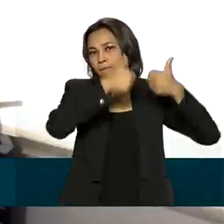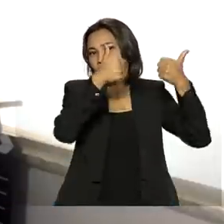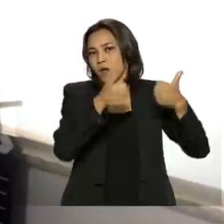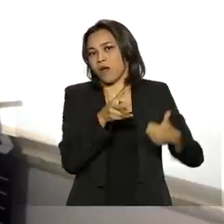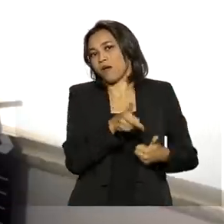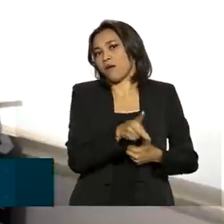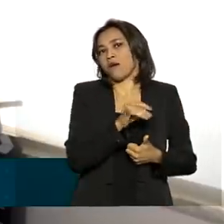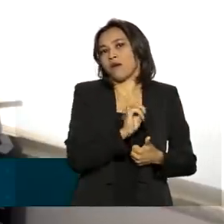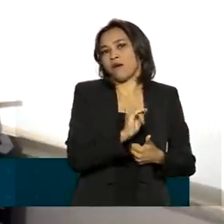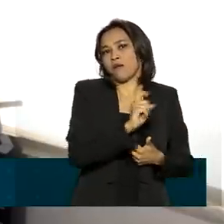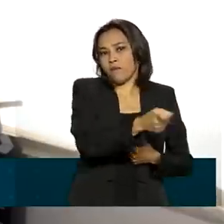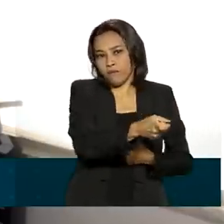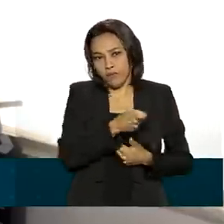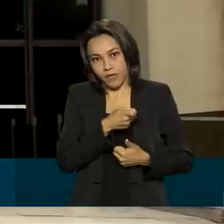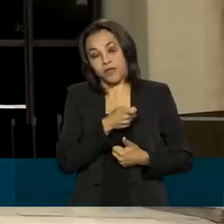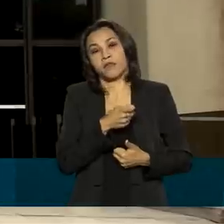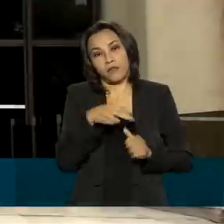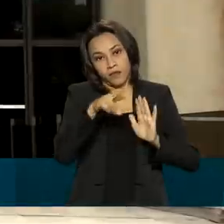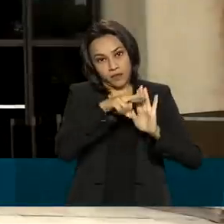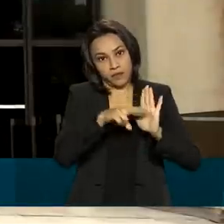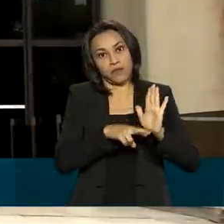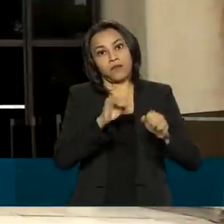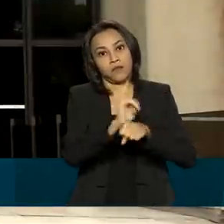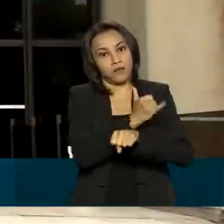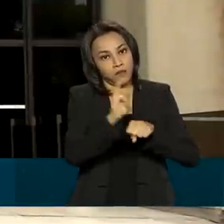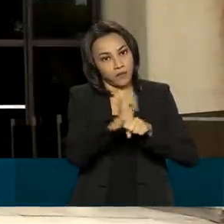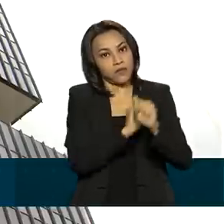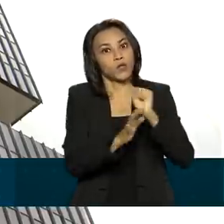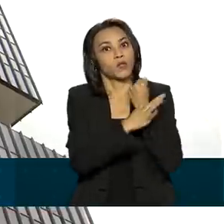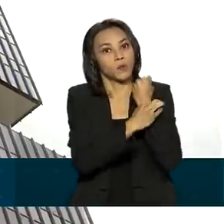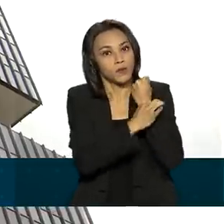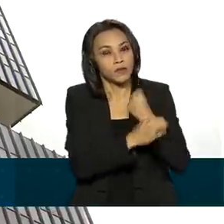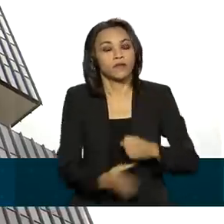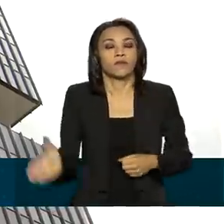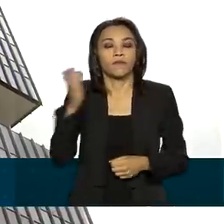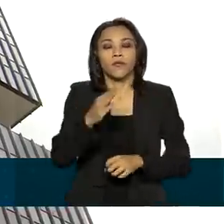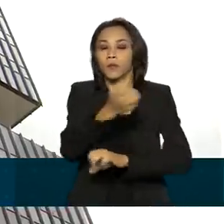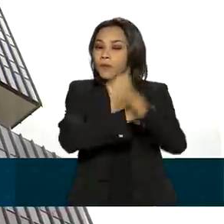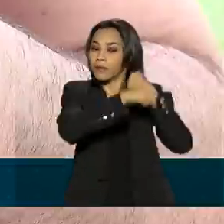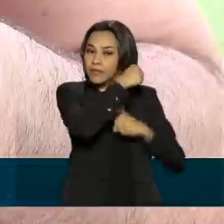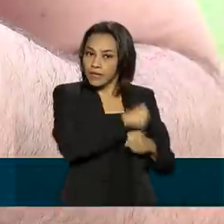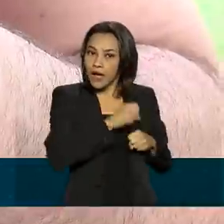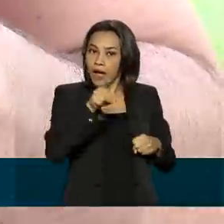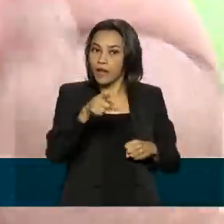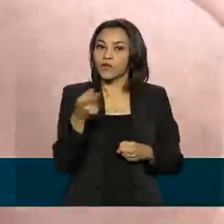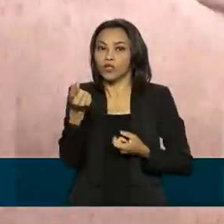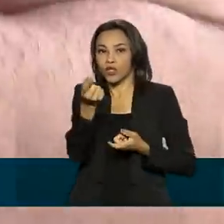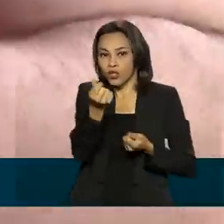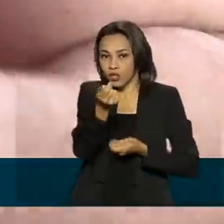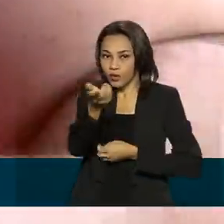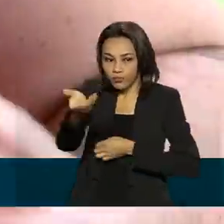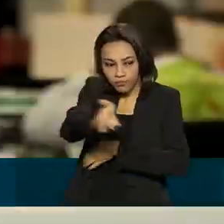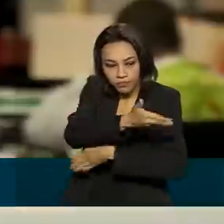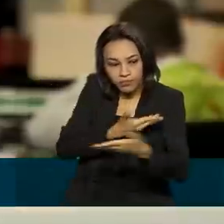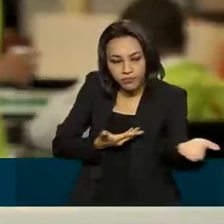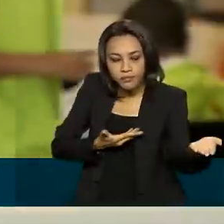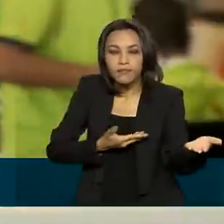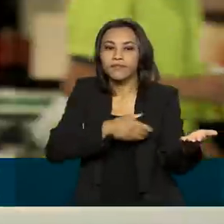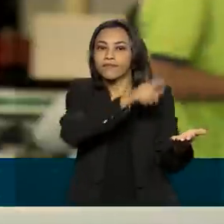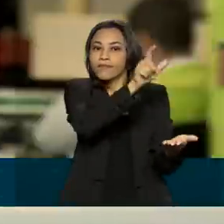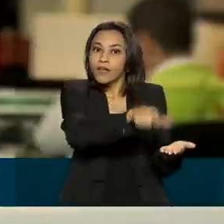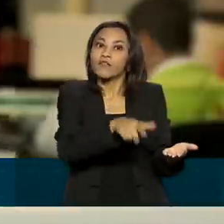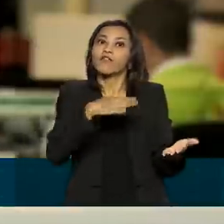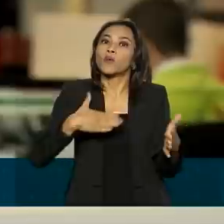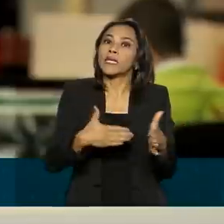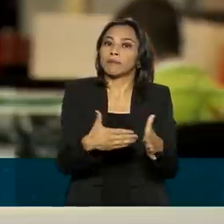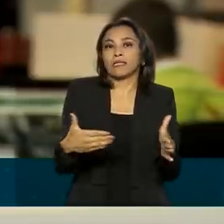medidas de proteção. No mês passado, as transferências e pagamentos feitos por pessoas físicas foram